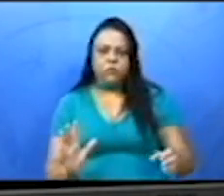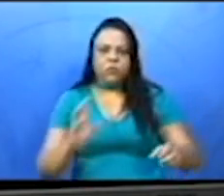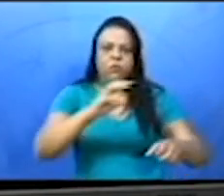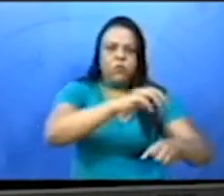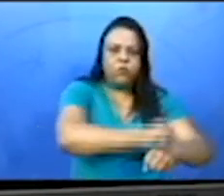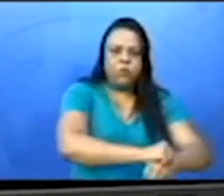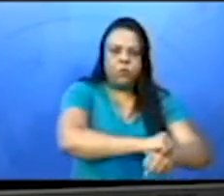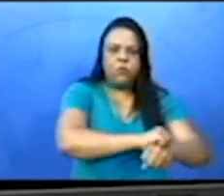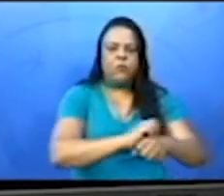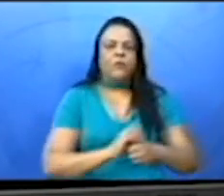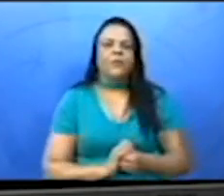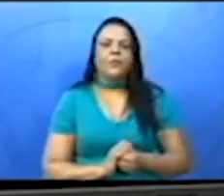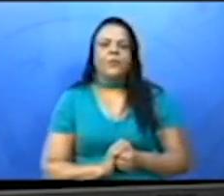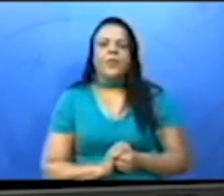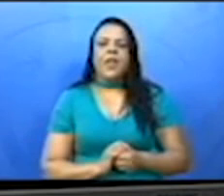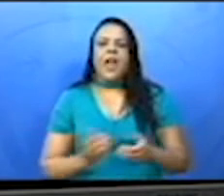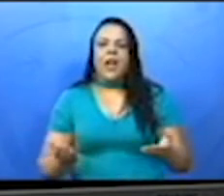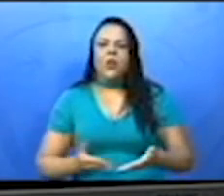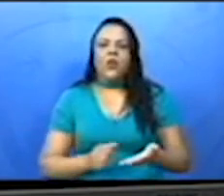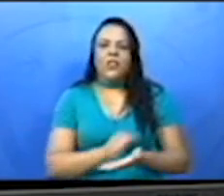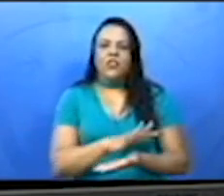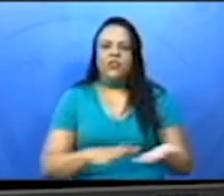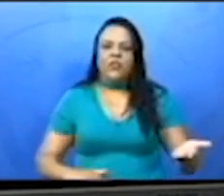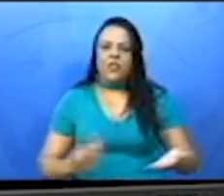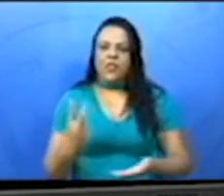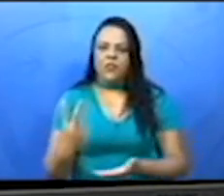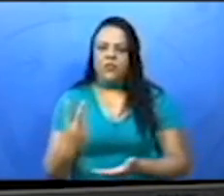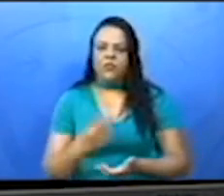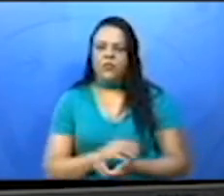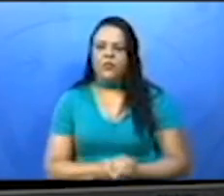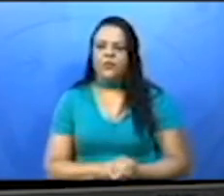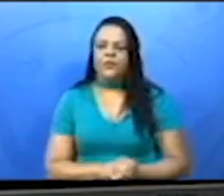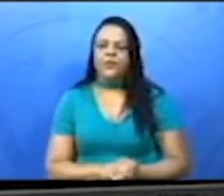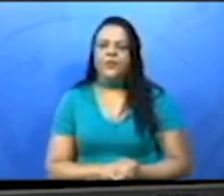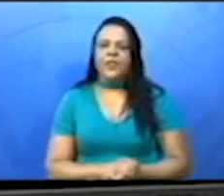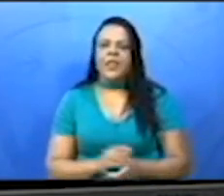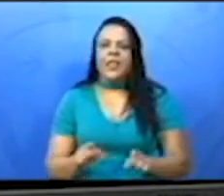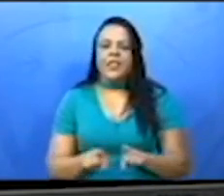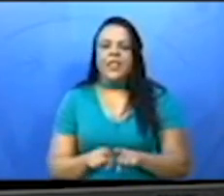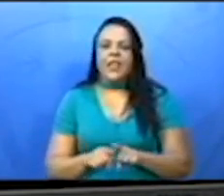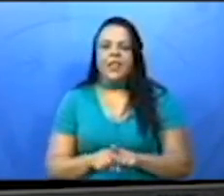resolver a atividade 2. Para isso, tem uma cruzadinha.